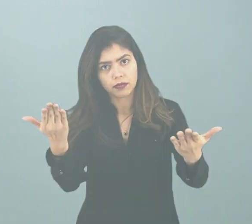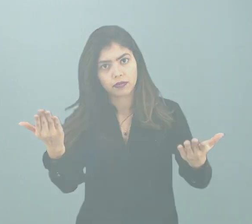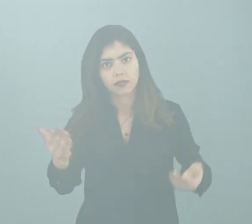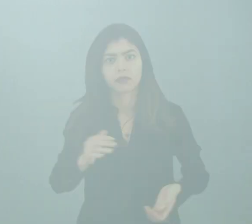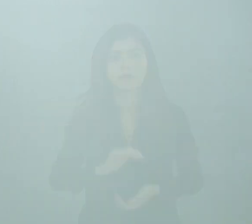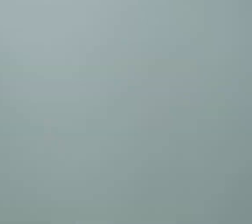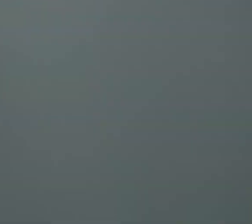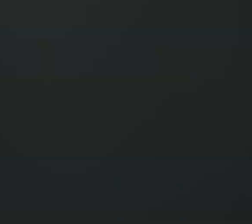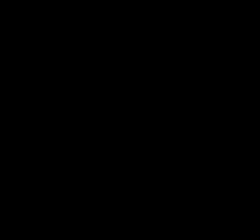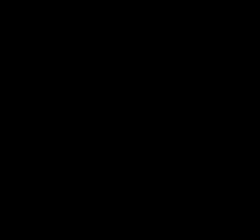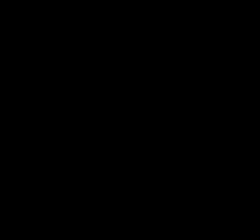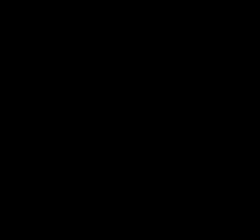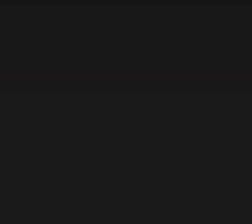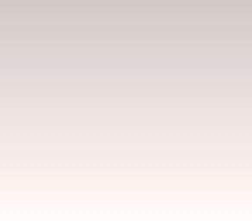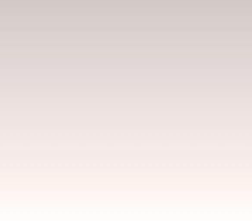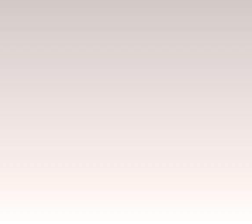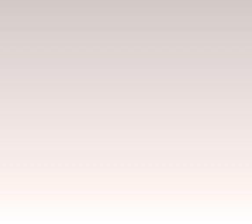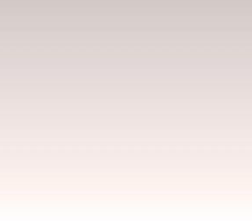vocês.